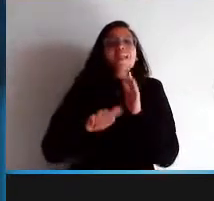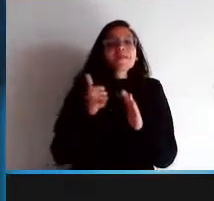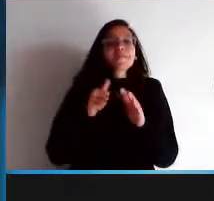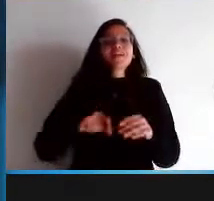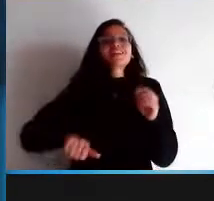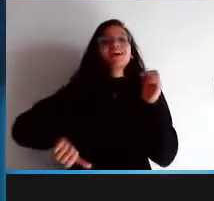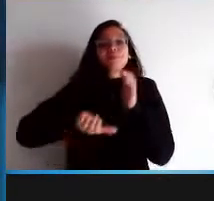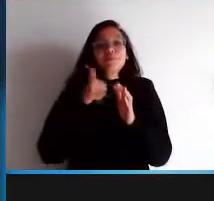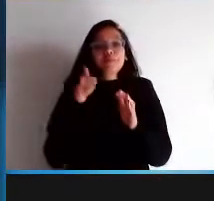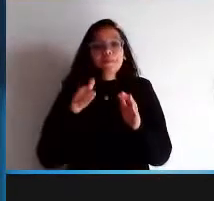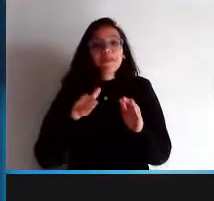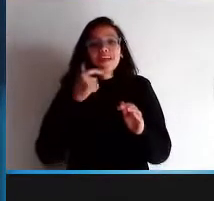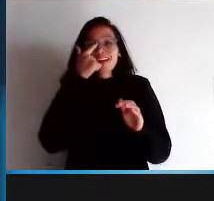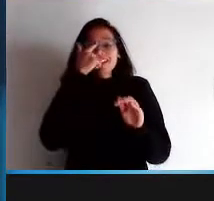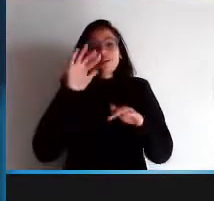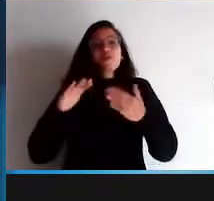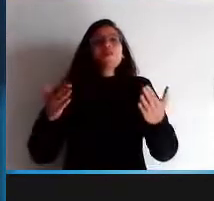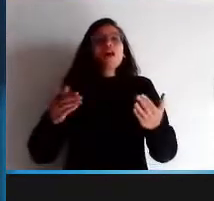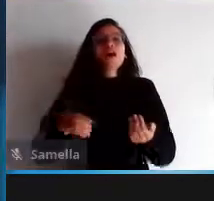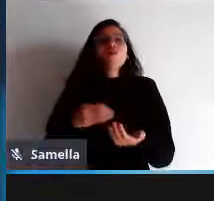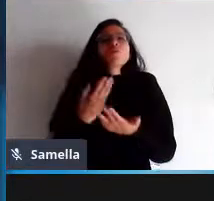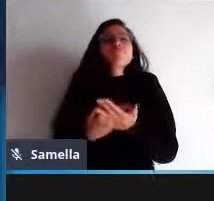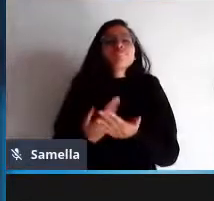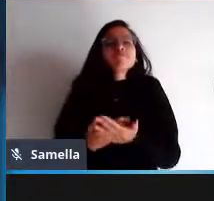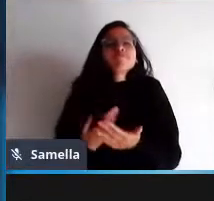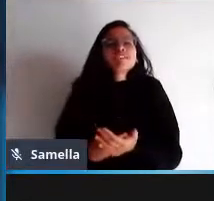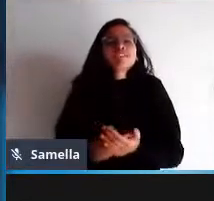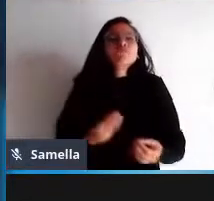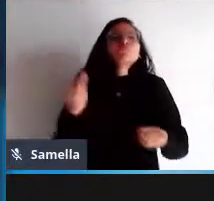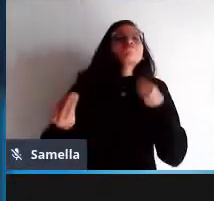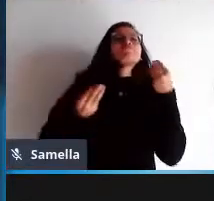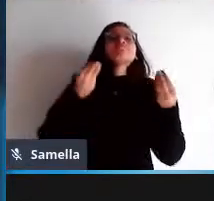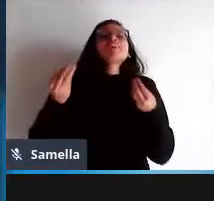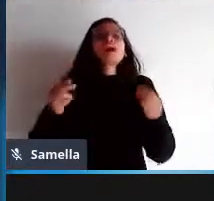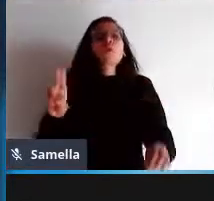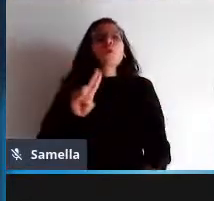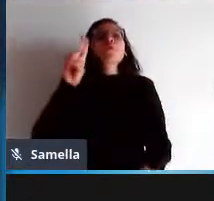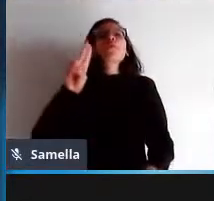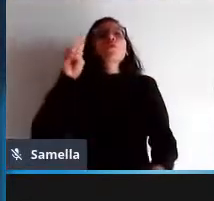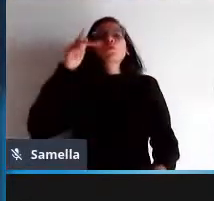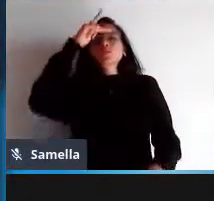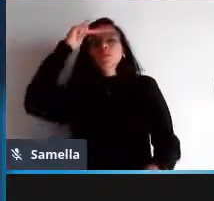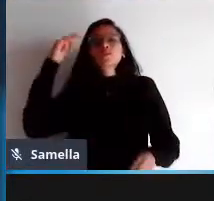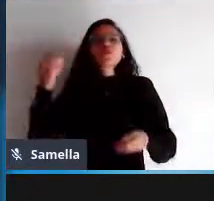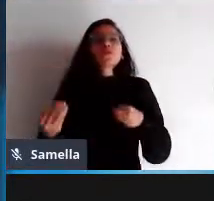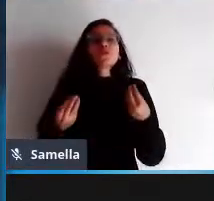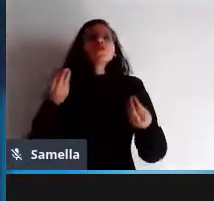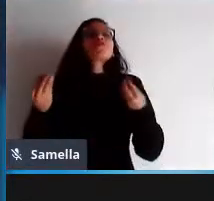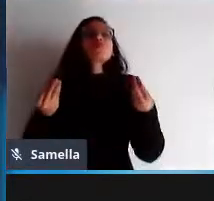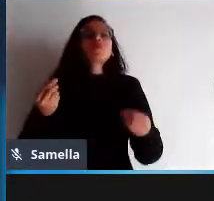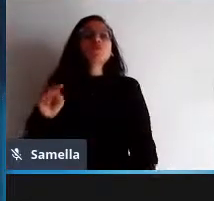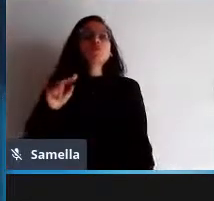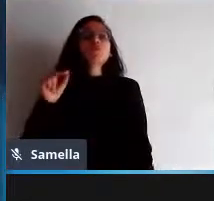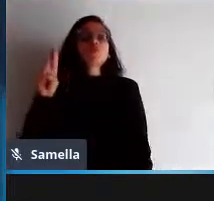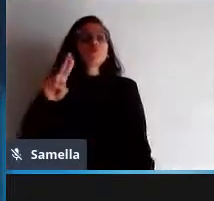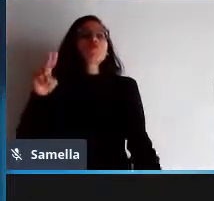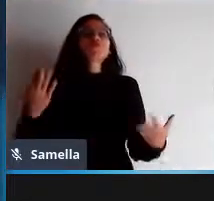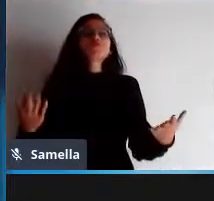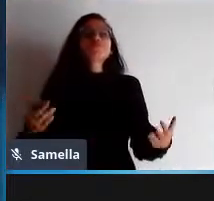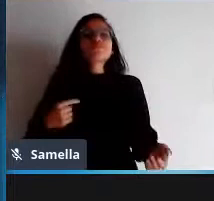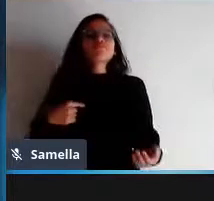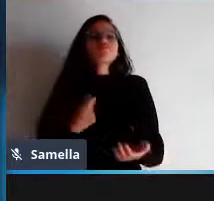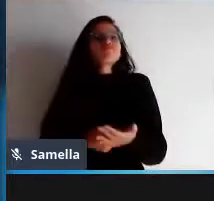aquela de estudar como o programa funciona e modificá-lo para que ele faça o que a gente quiser tá